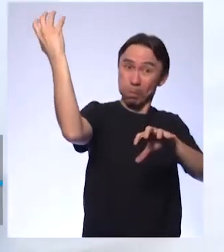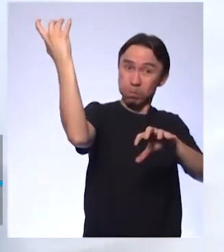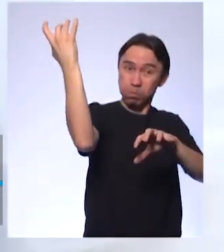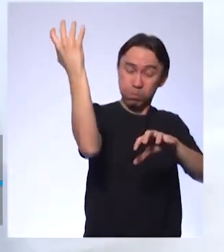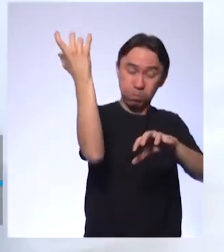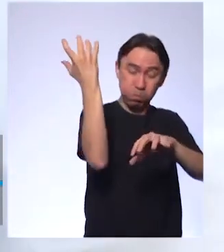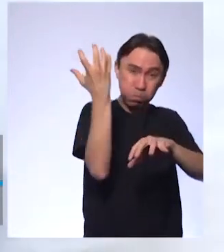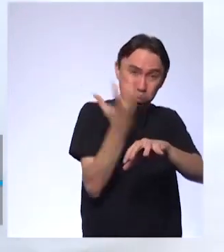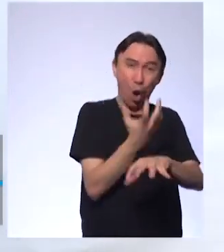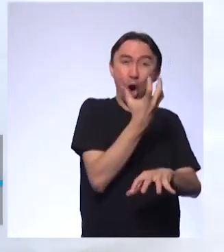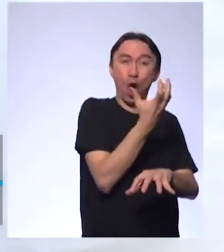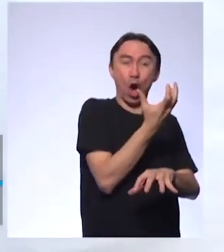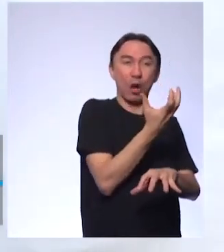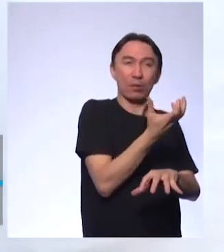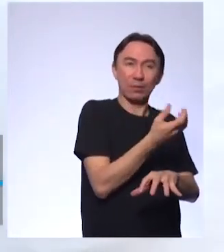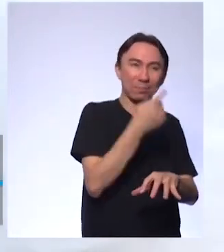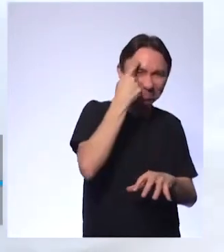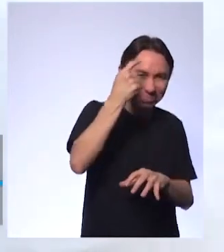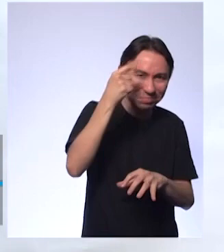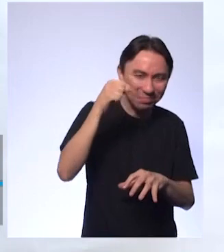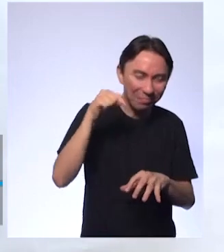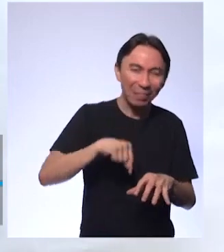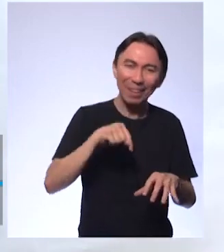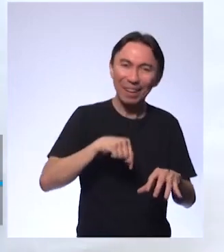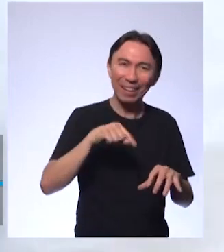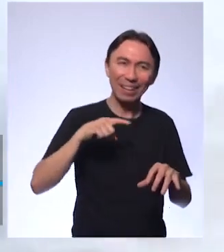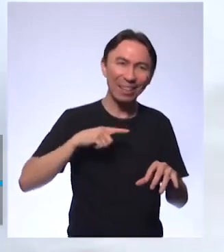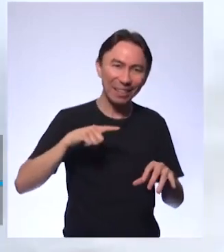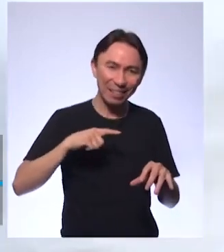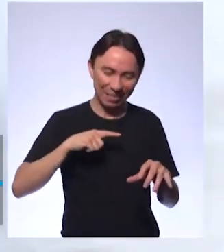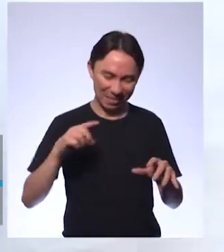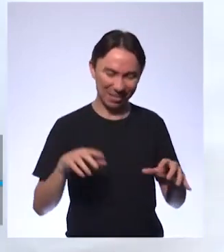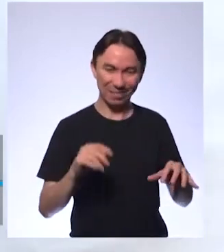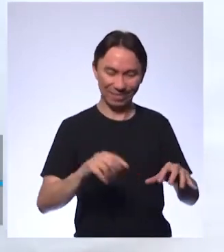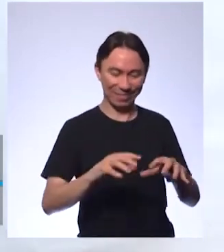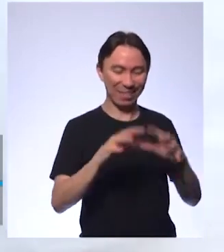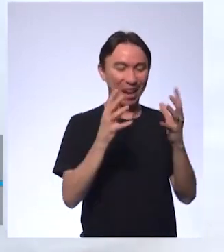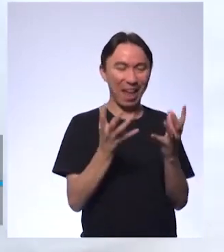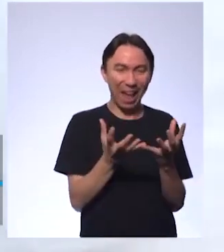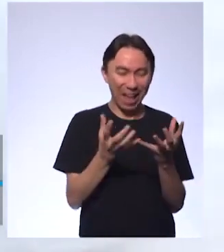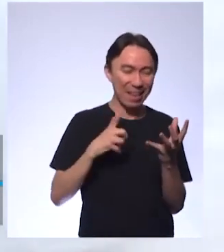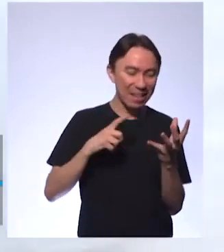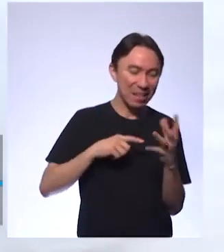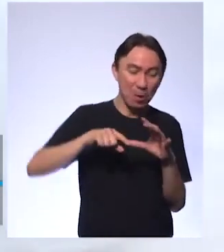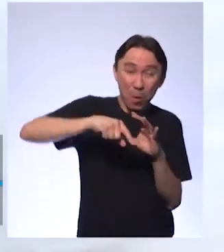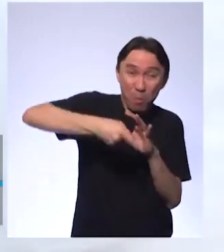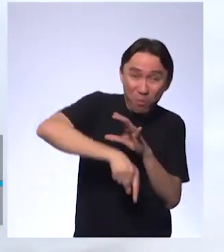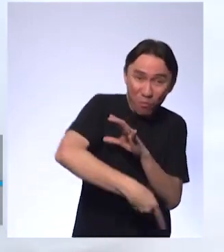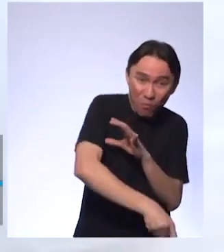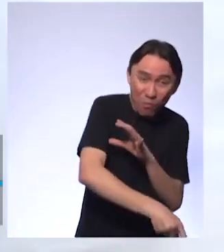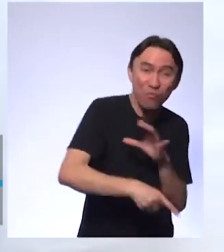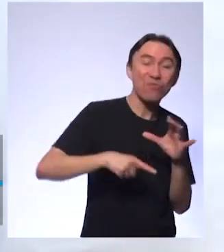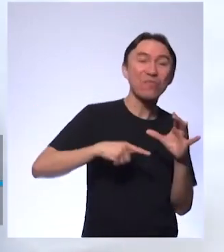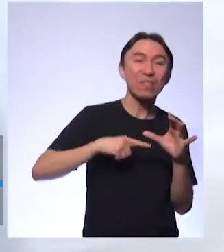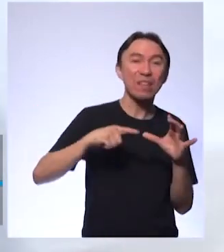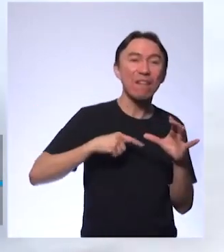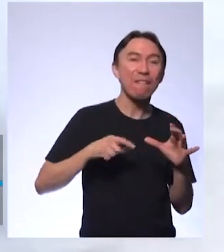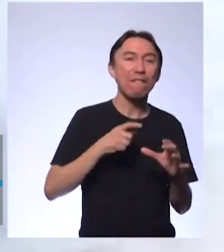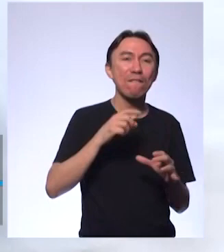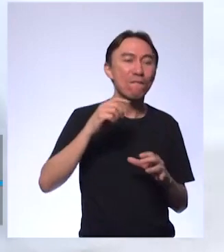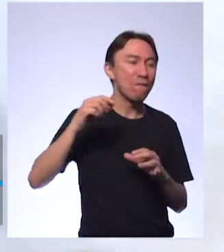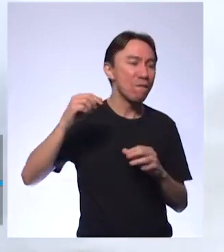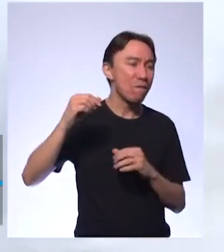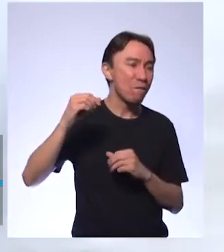embaixo, aqui do nosso chão, você tem uma águima e tal. E aí a pancada é tão